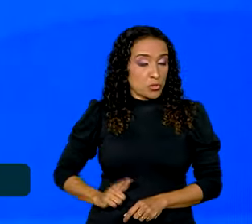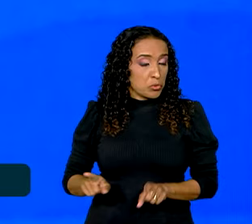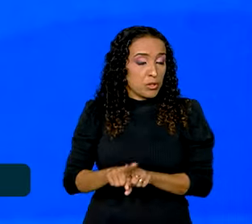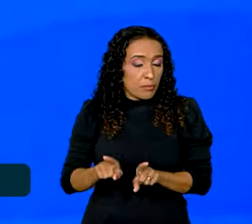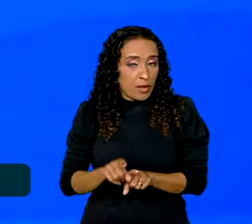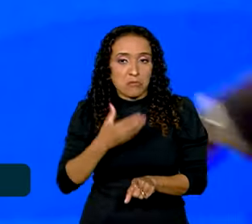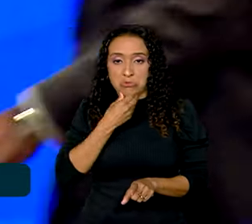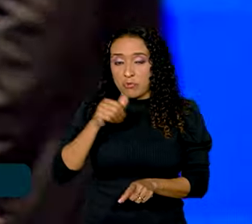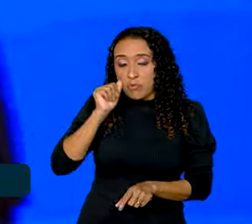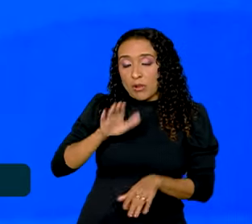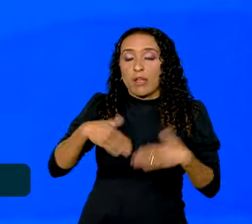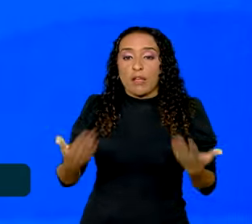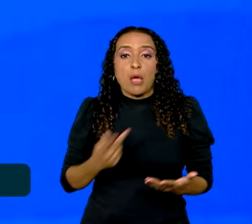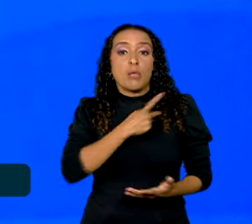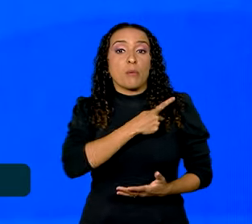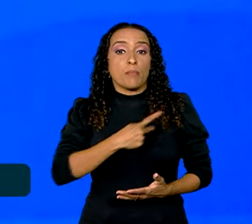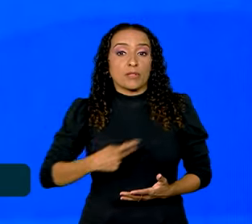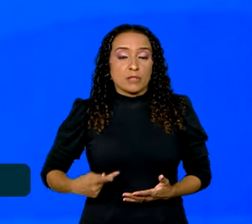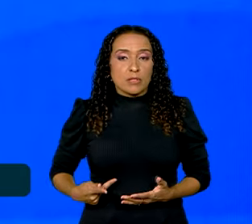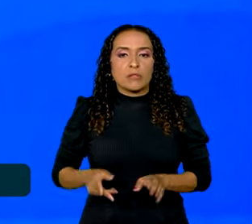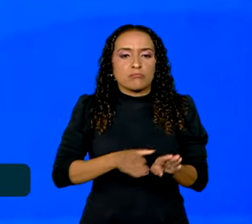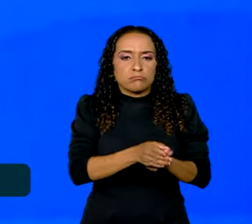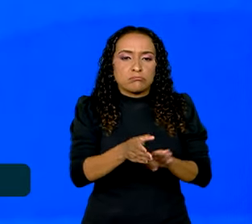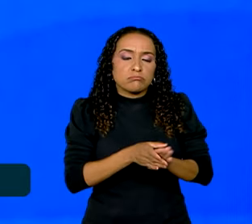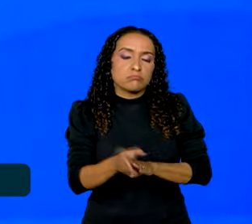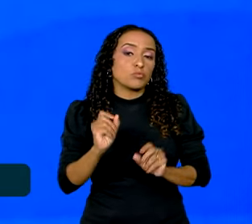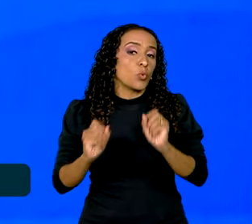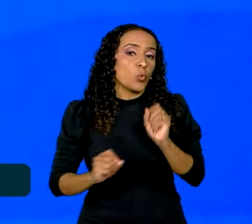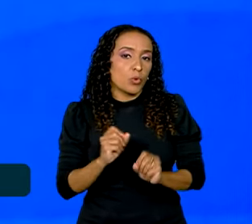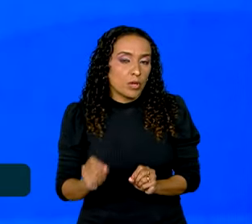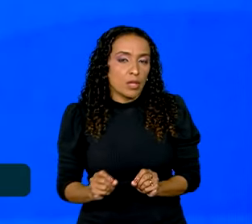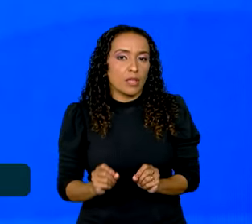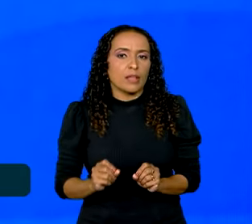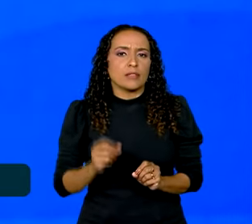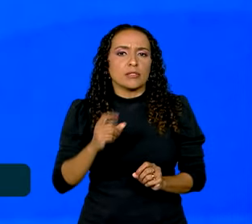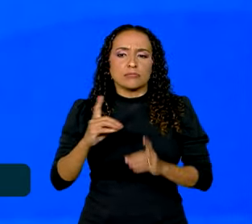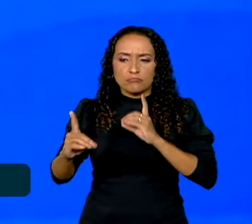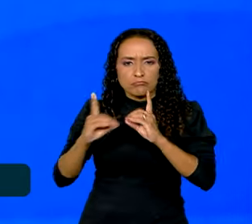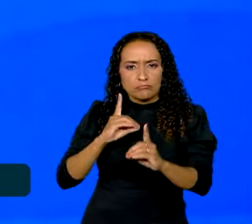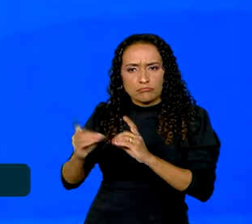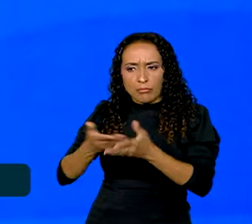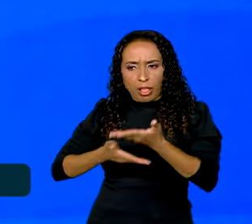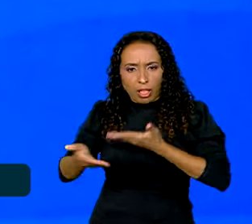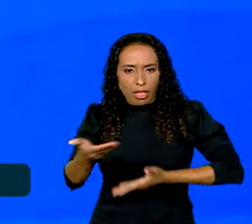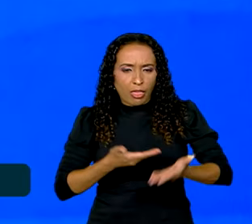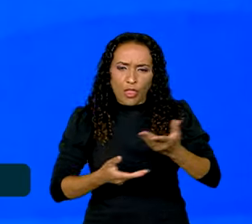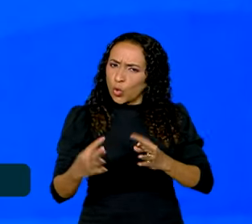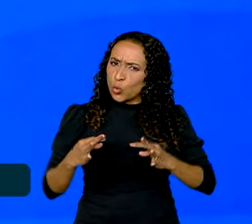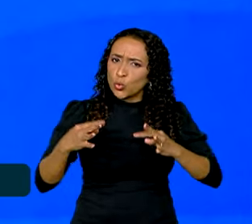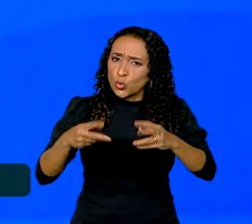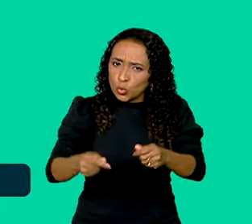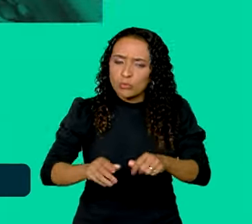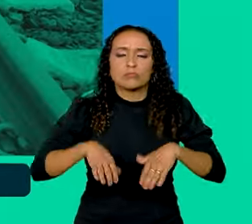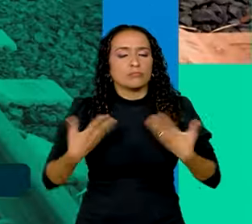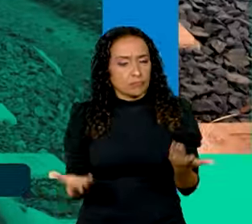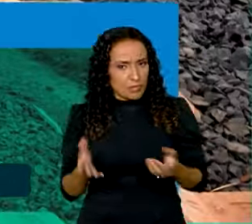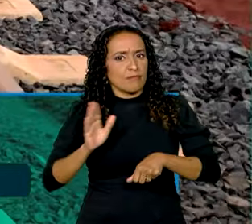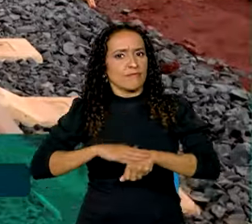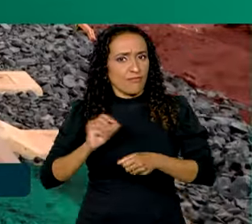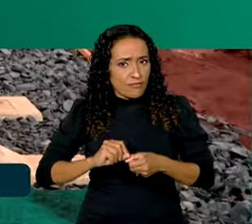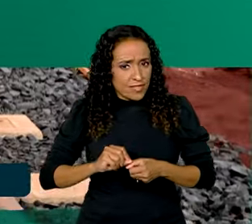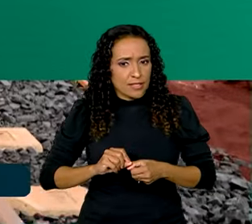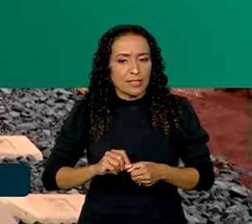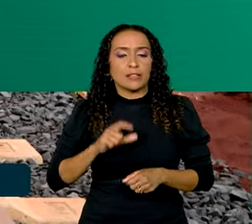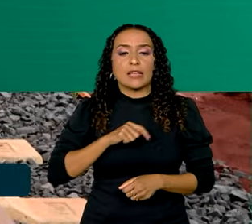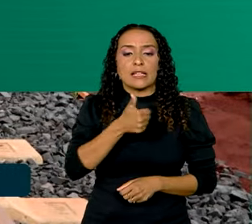e o presidente orientou no sentido de que dialogássemos com todos. E assim fizemos. Serão